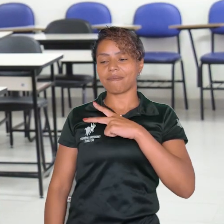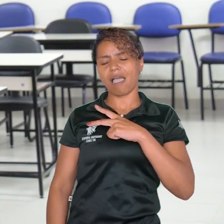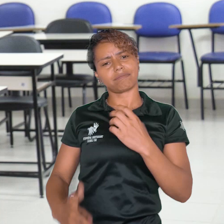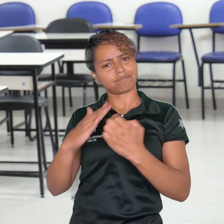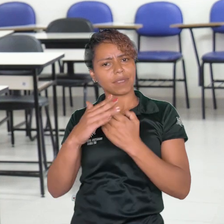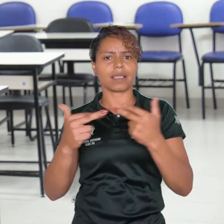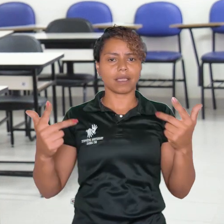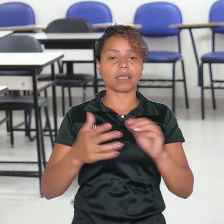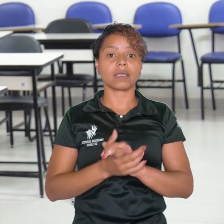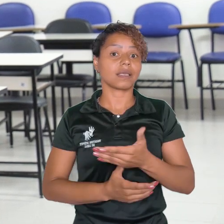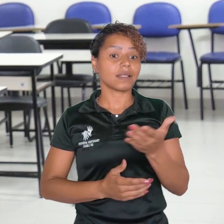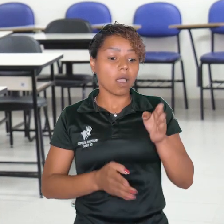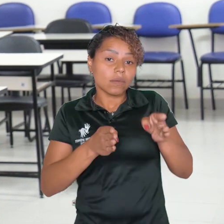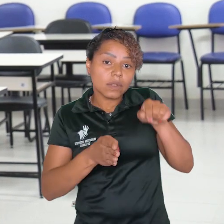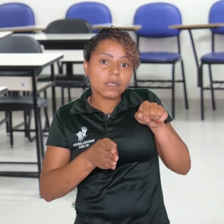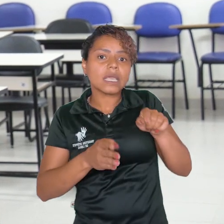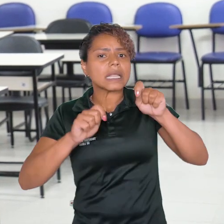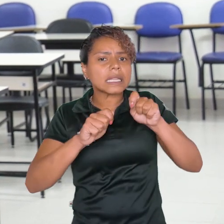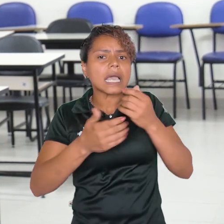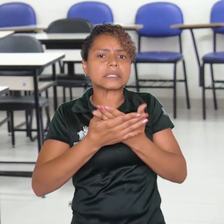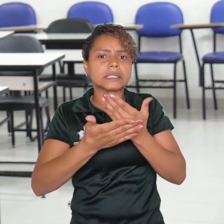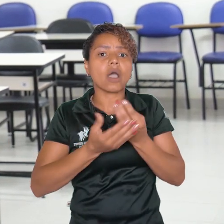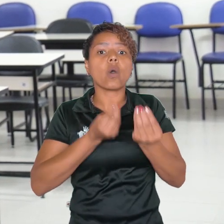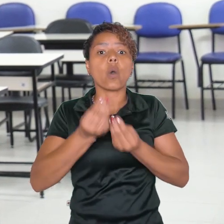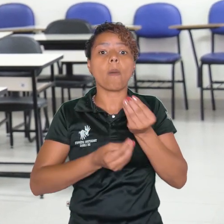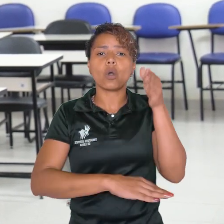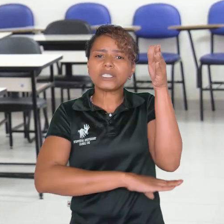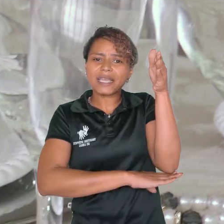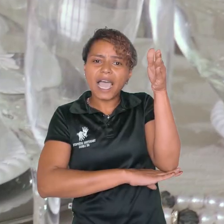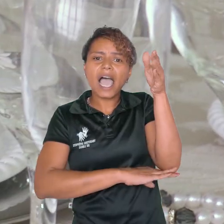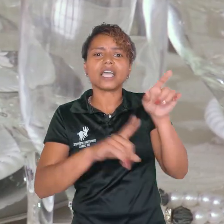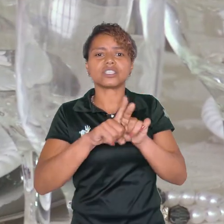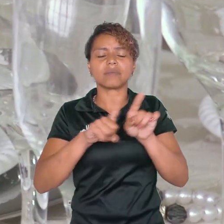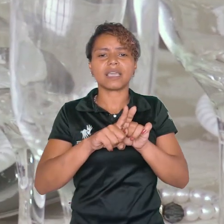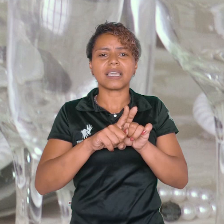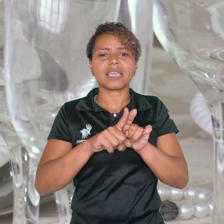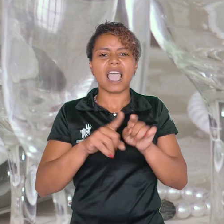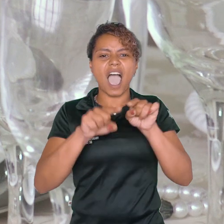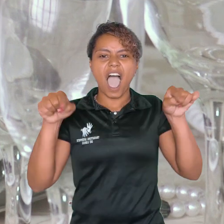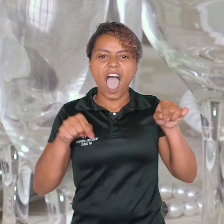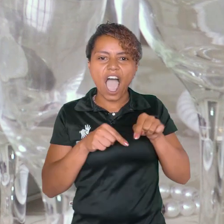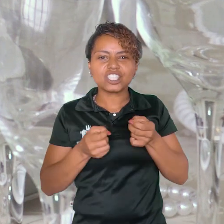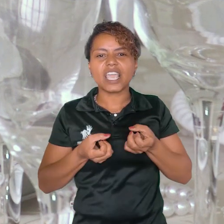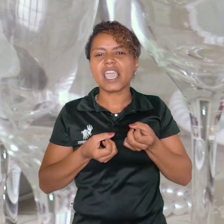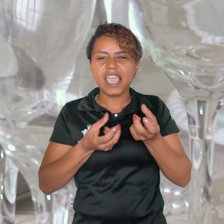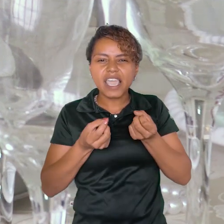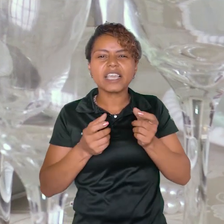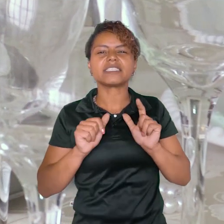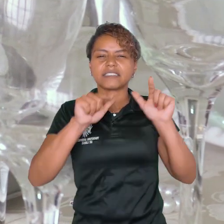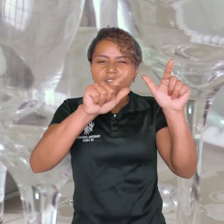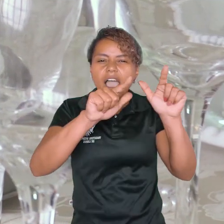de empreendimentos turísticos, ela já tem um caráter muito ligado à dimensão da iniciativa privada. Nesse momento, então, ele vai